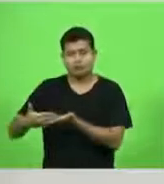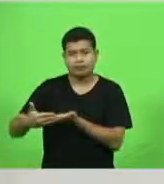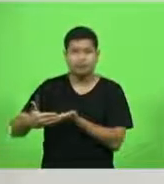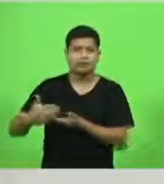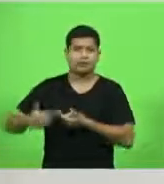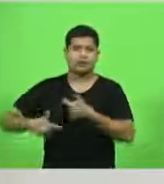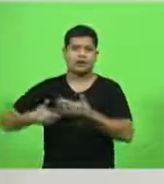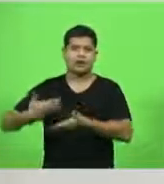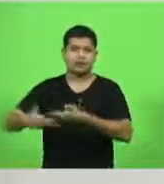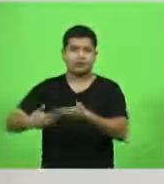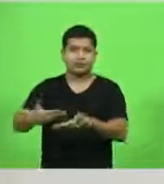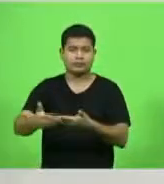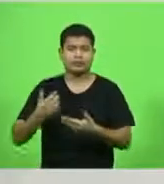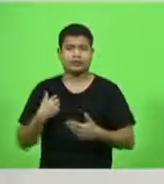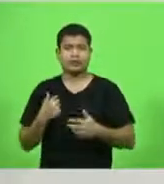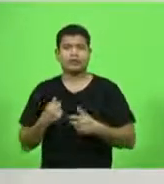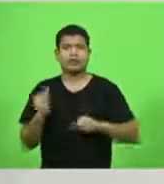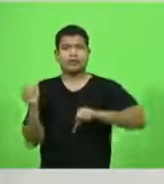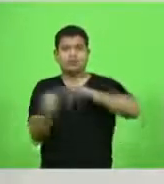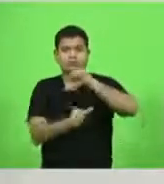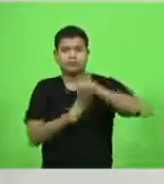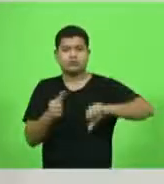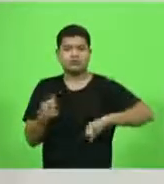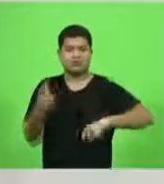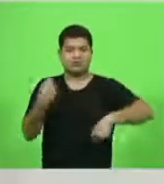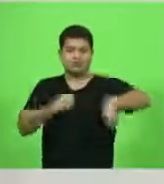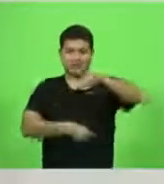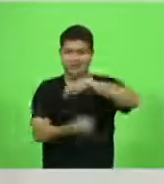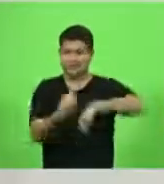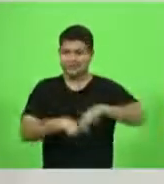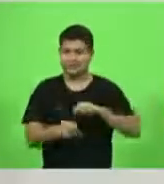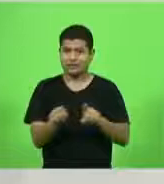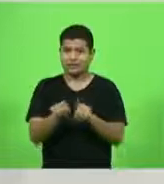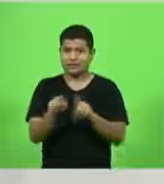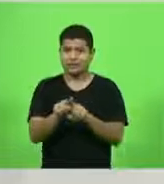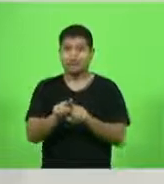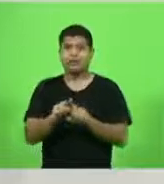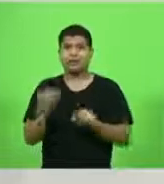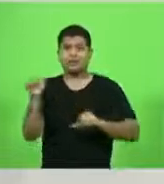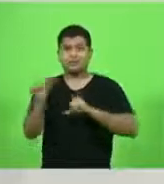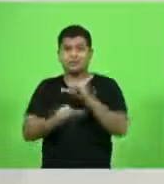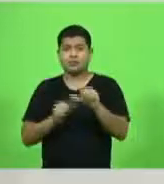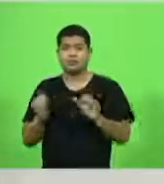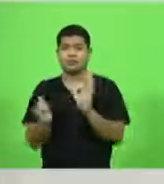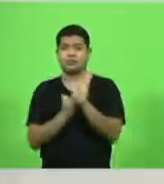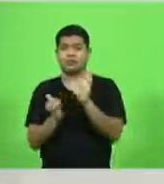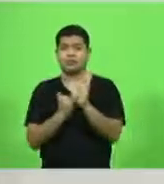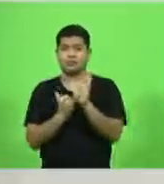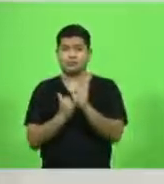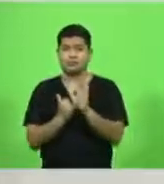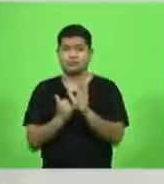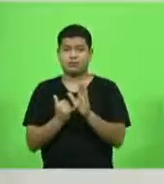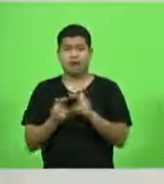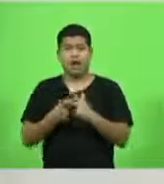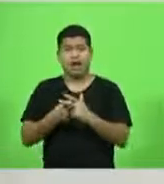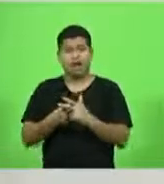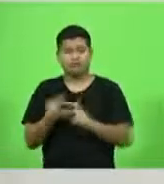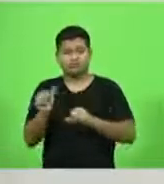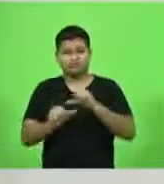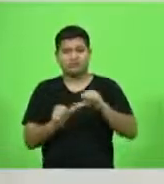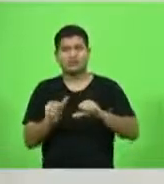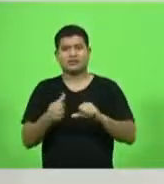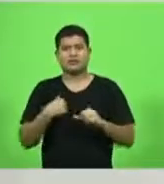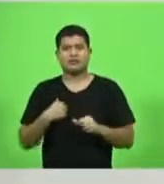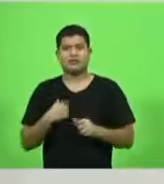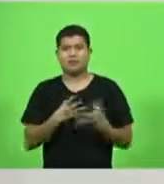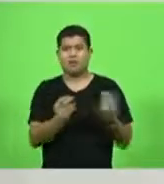da reforma administrativa, da reforma tributária, que se fala há muitos anos e pouco se